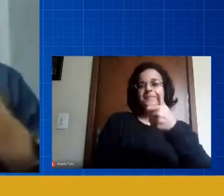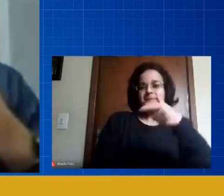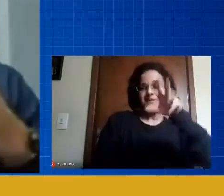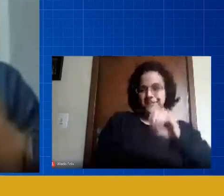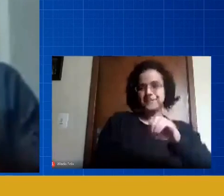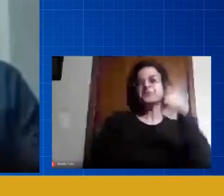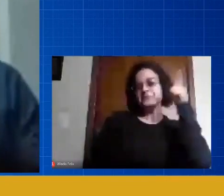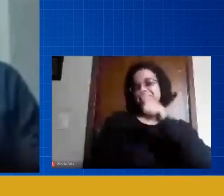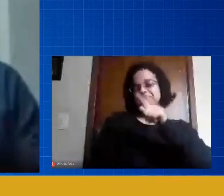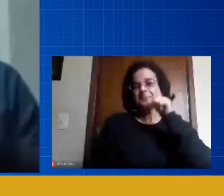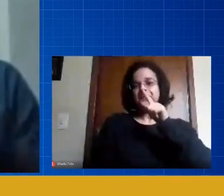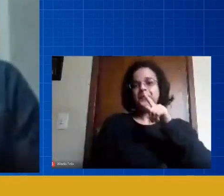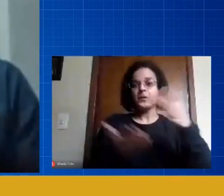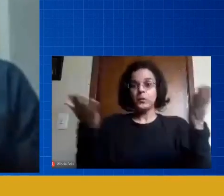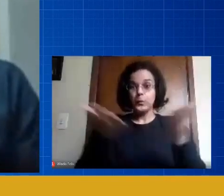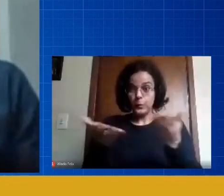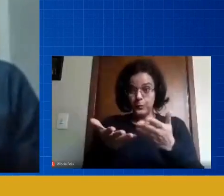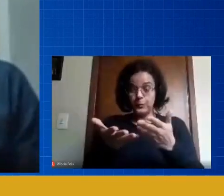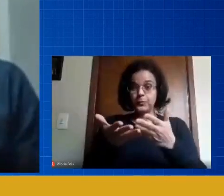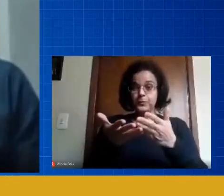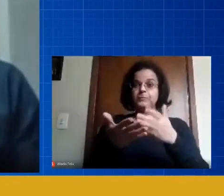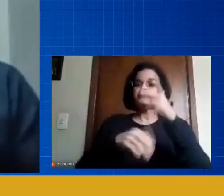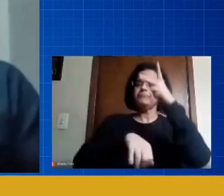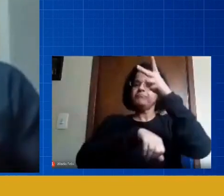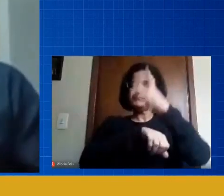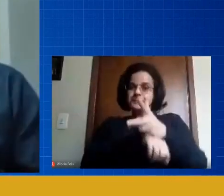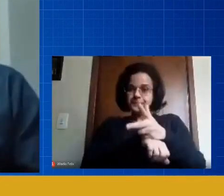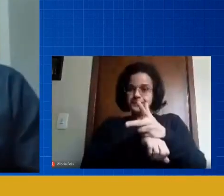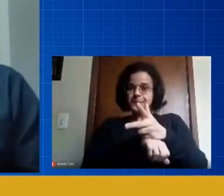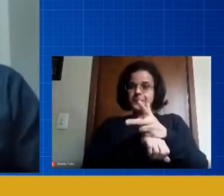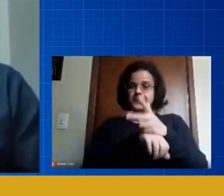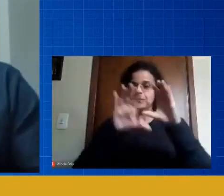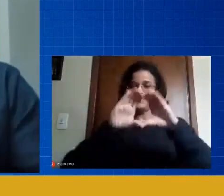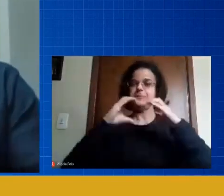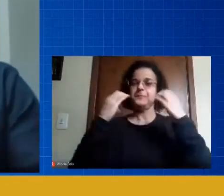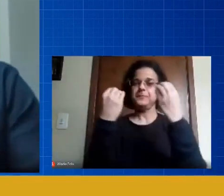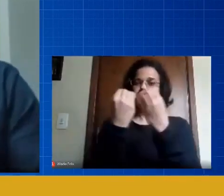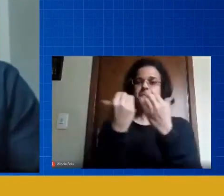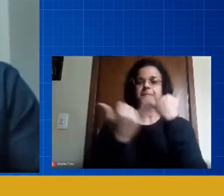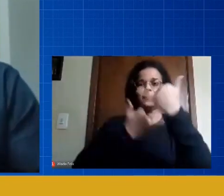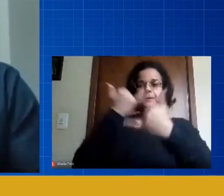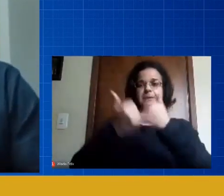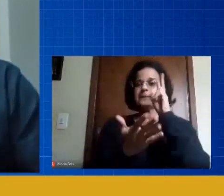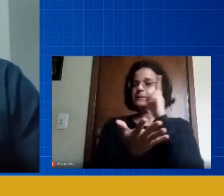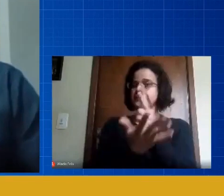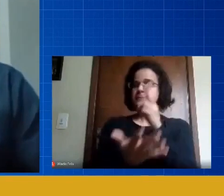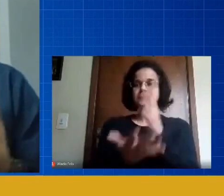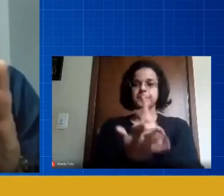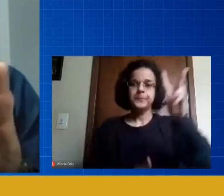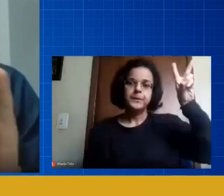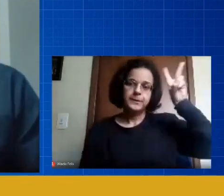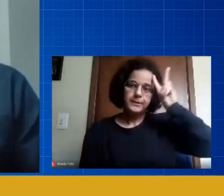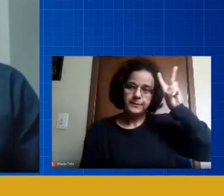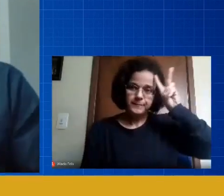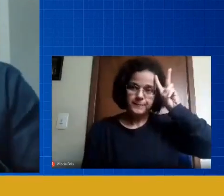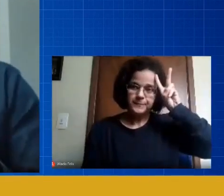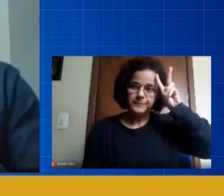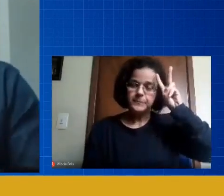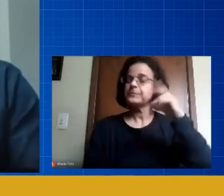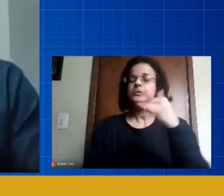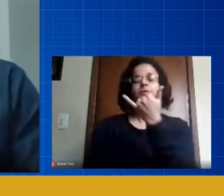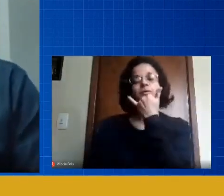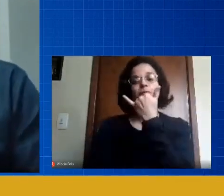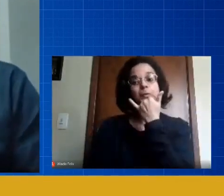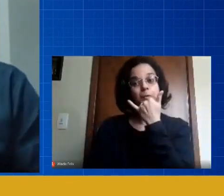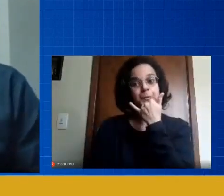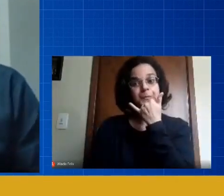nós fazemos as lives do Congresso Brincar todas as segundas, perdão, todas